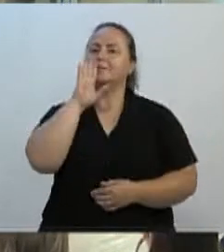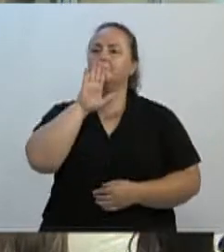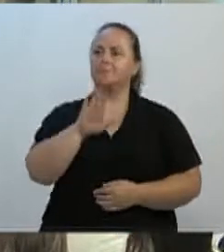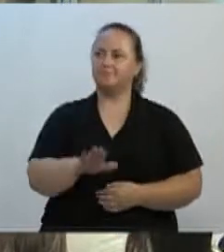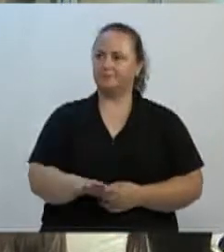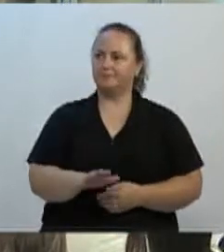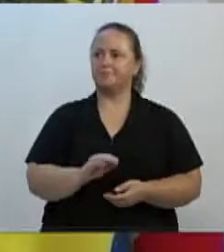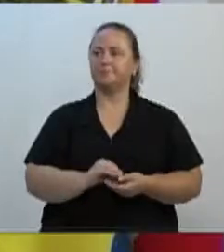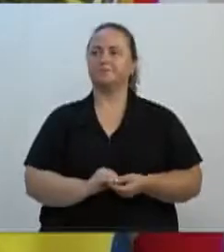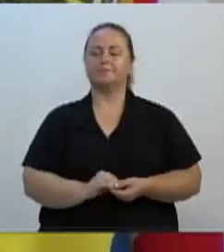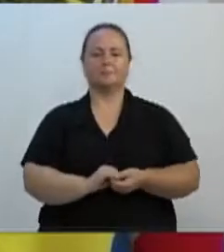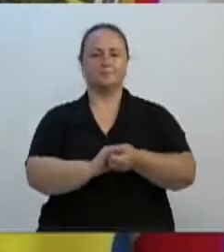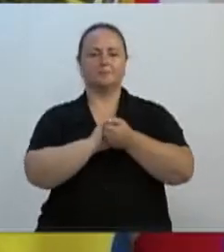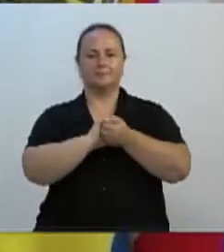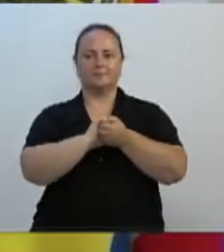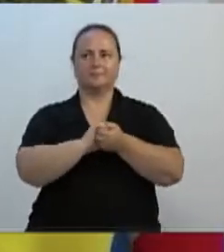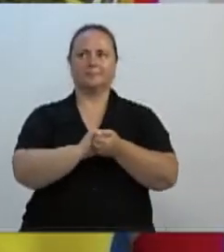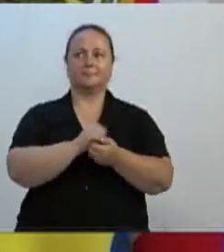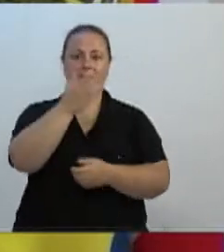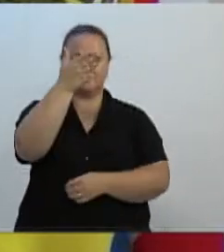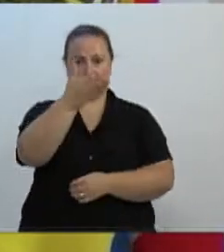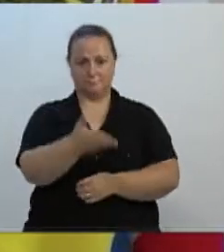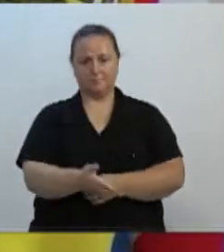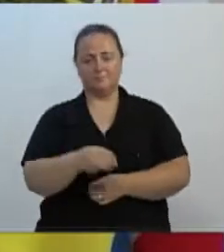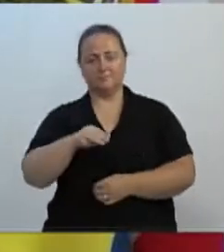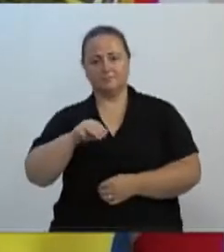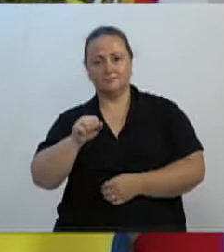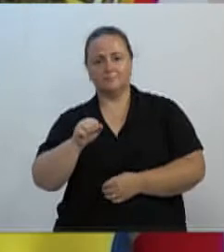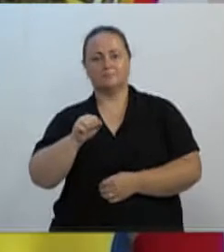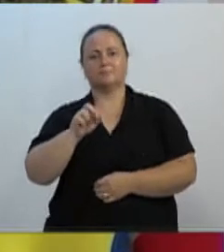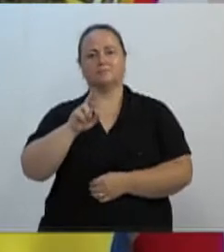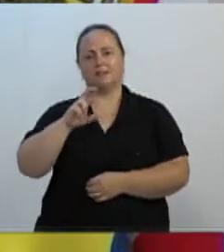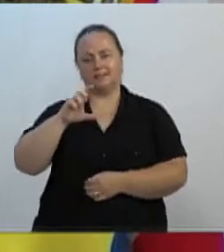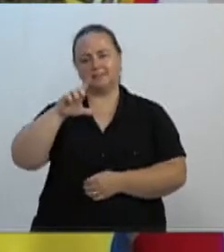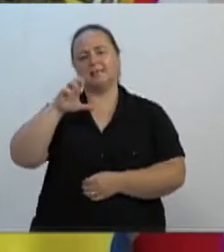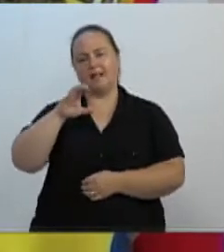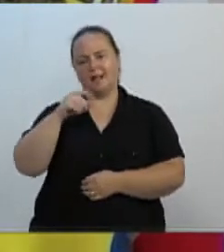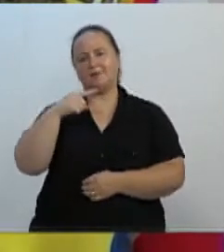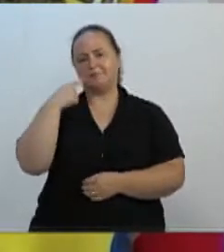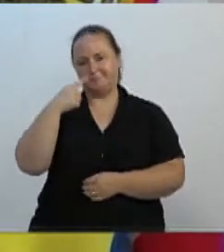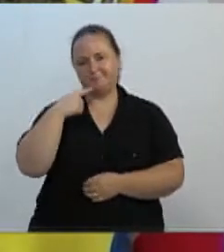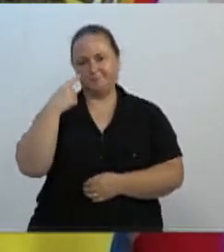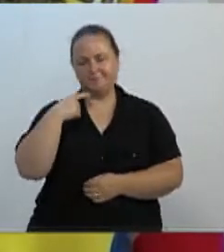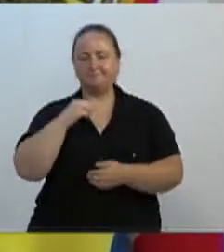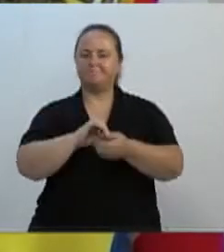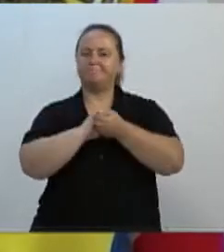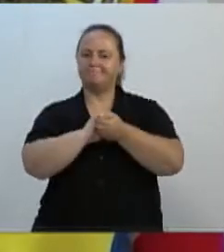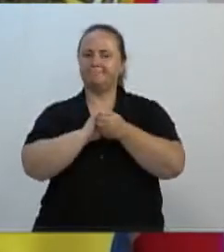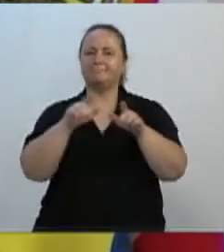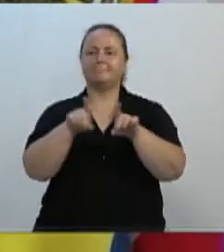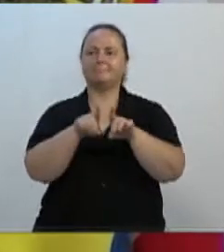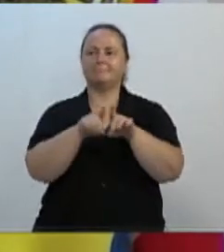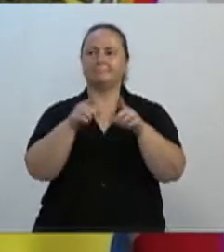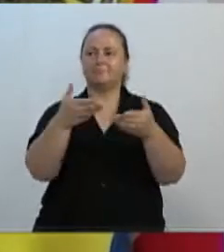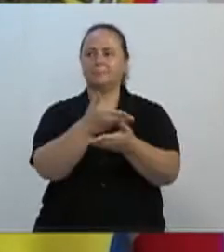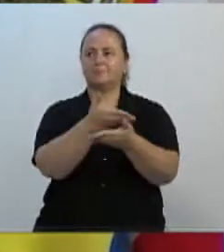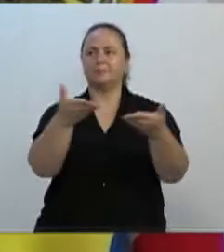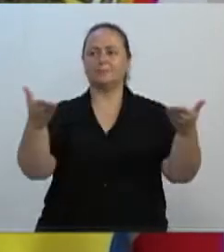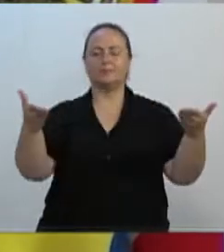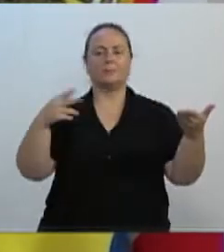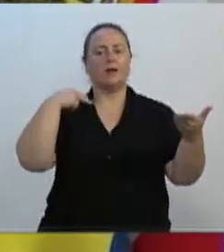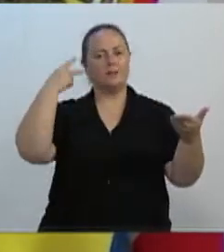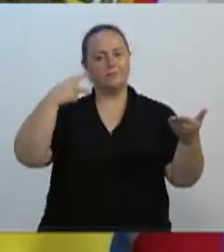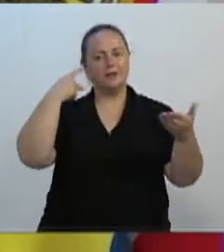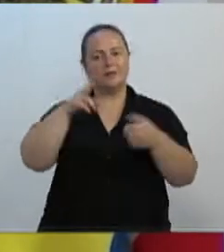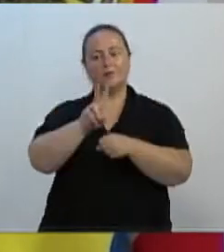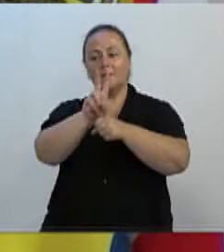Cumprimentando o presidente da Câmara, o senhor Marcelo Lanzarim. Cumprimento a todos os vereadores presentes, que nos honram aqui com o espaço cedido.